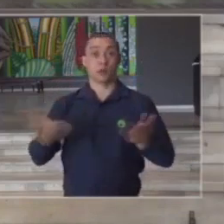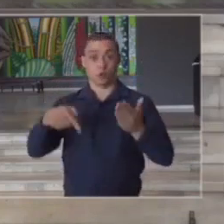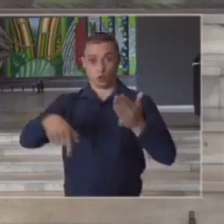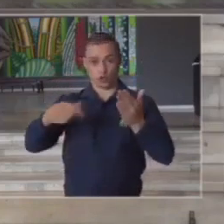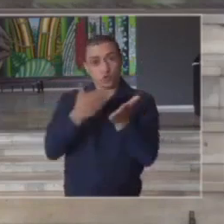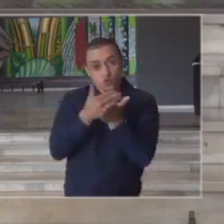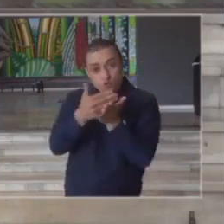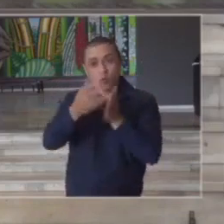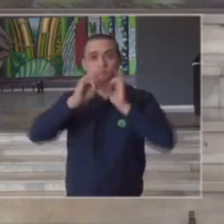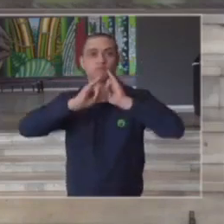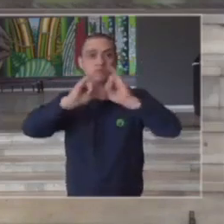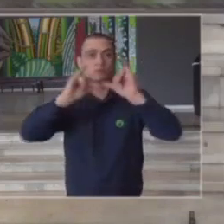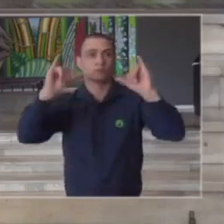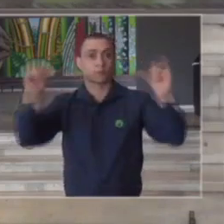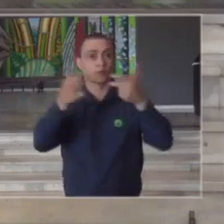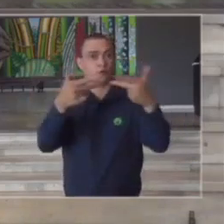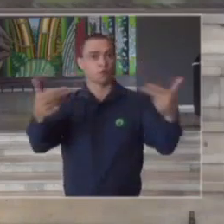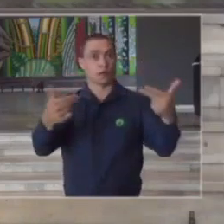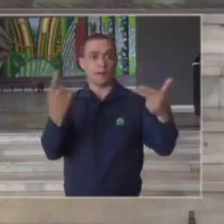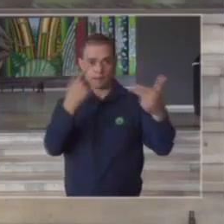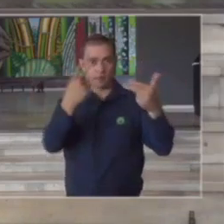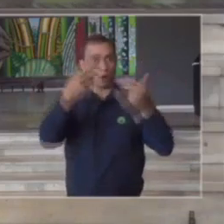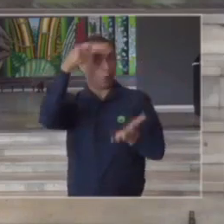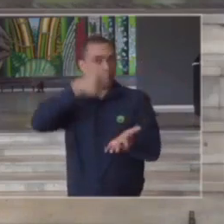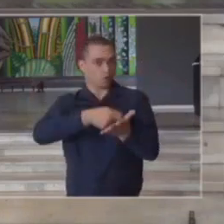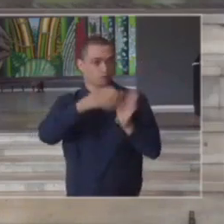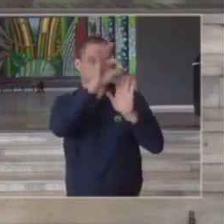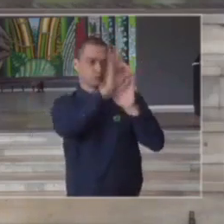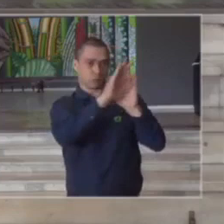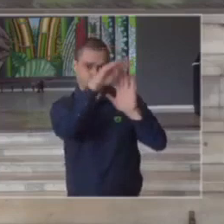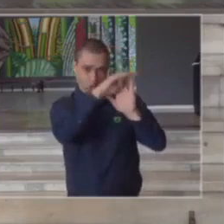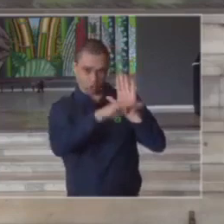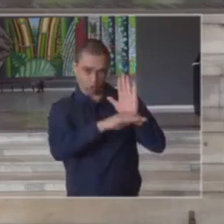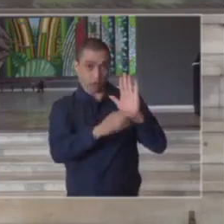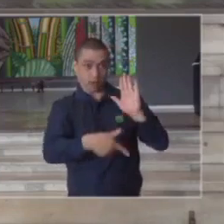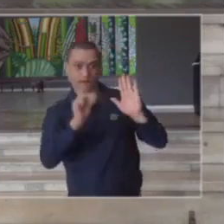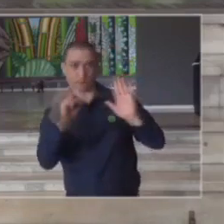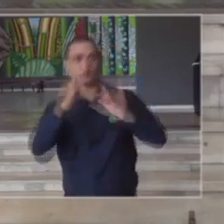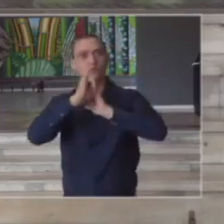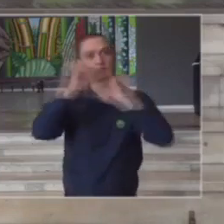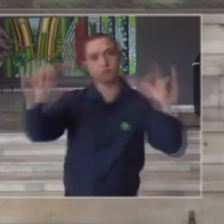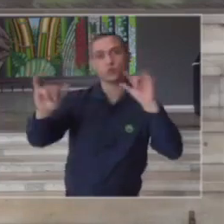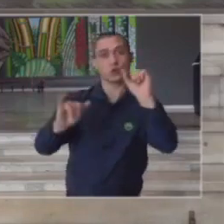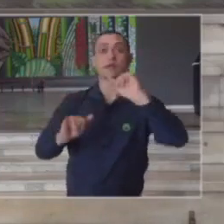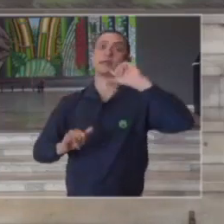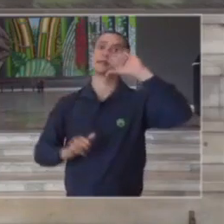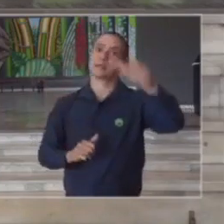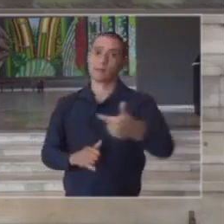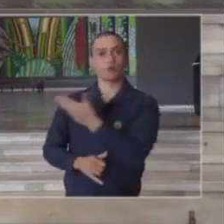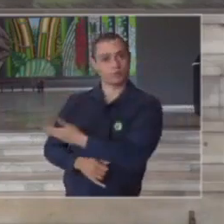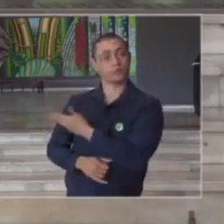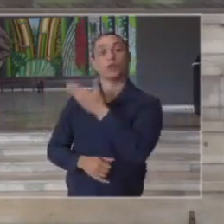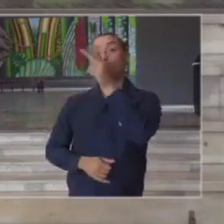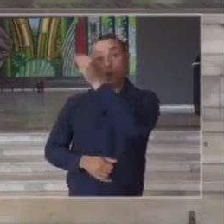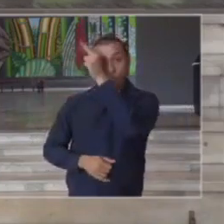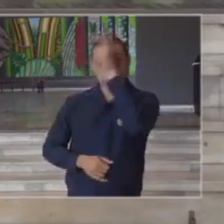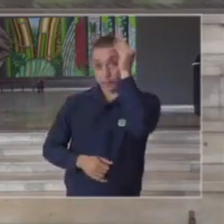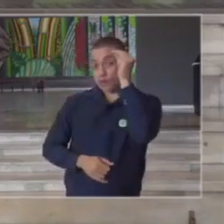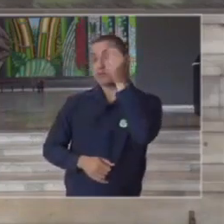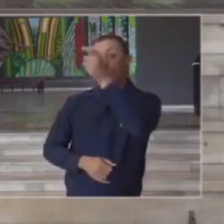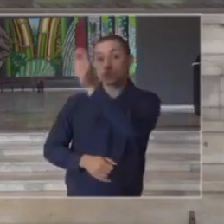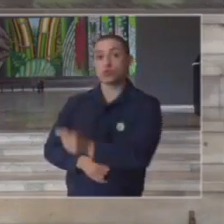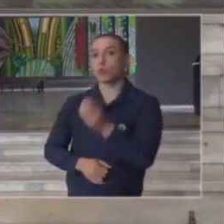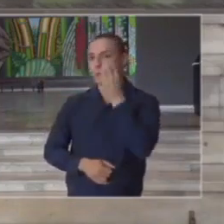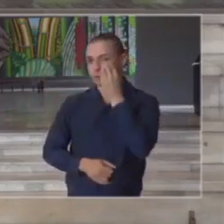mensagens iniciais antes das informações e na sequência a palavra do prefeito da capital de São Paulo Bruno